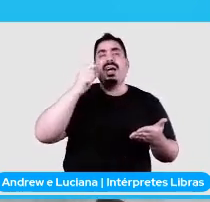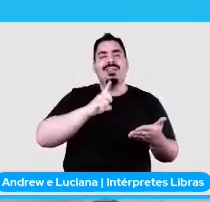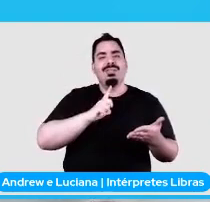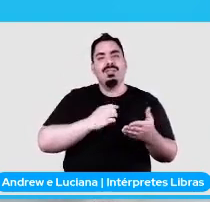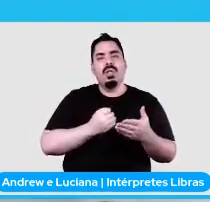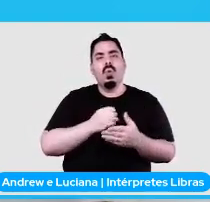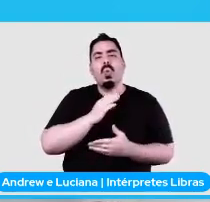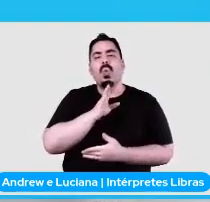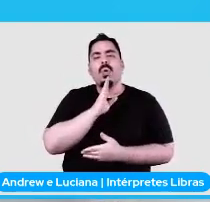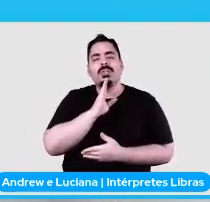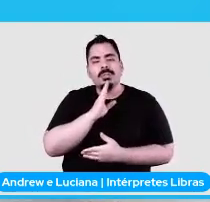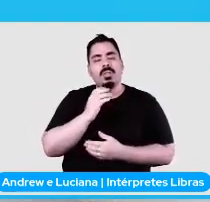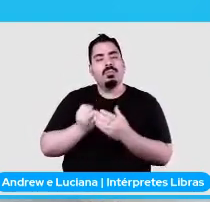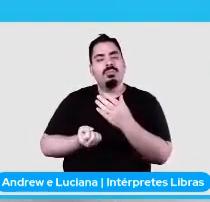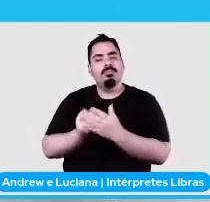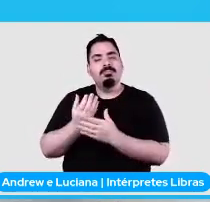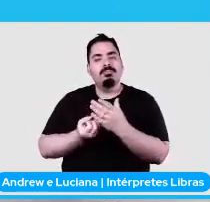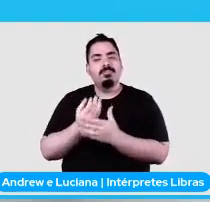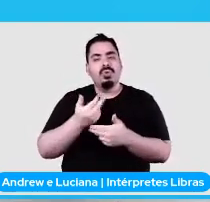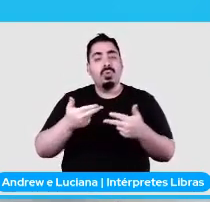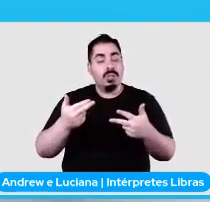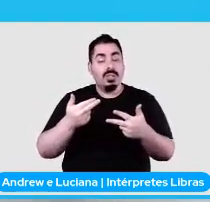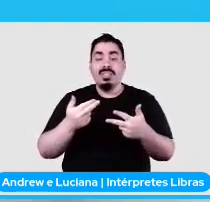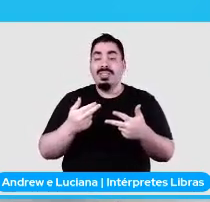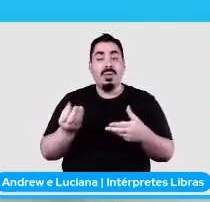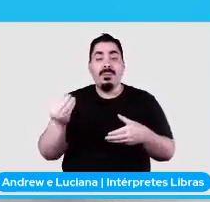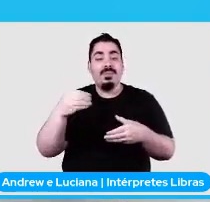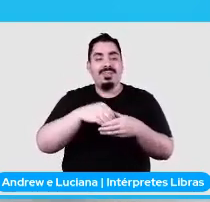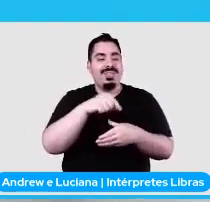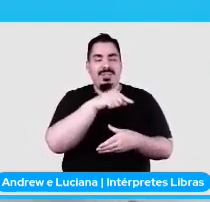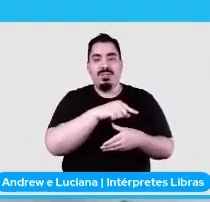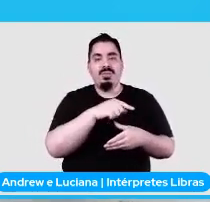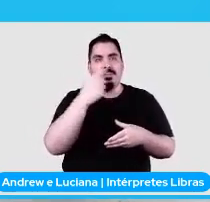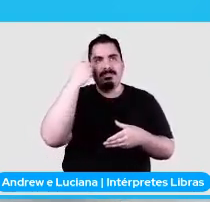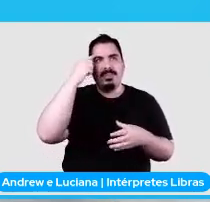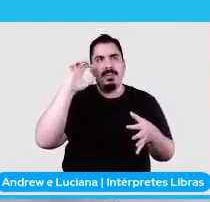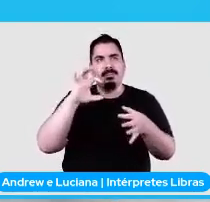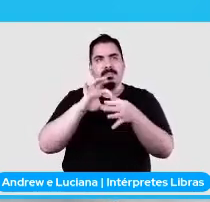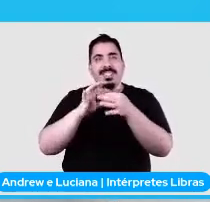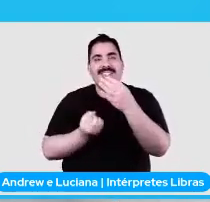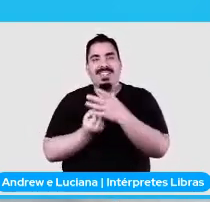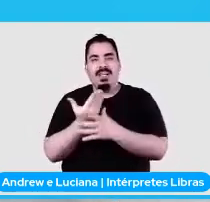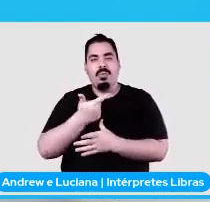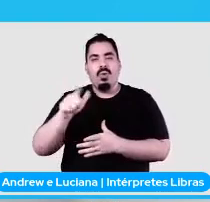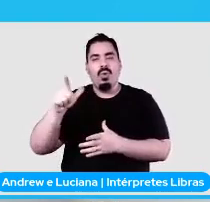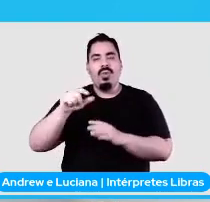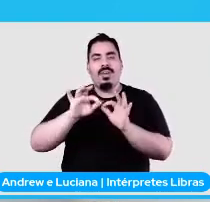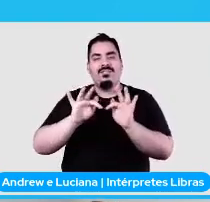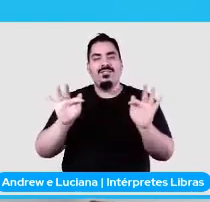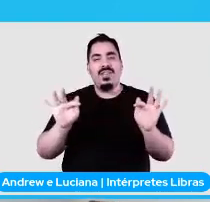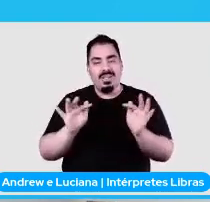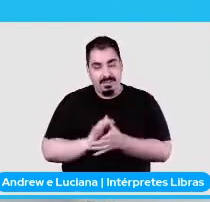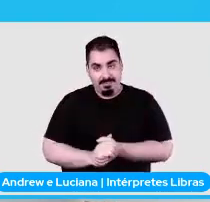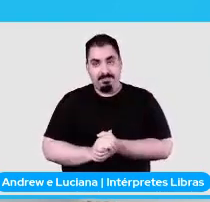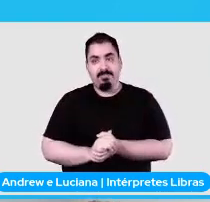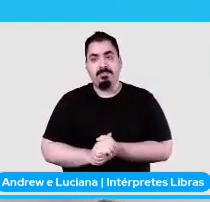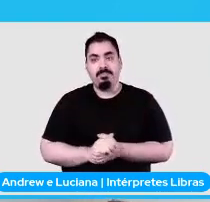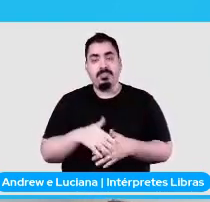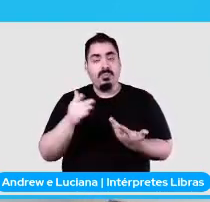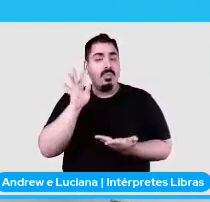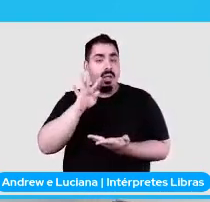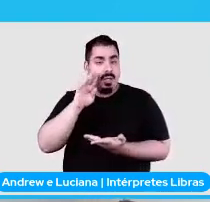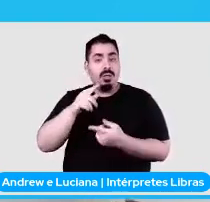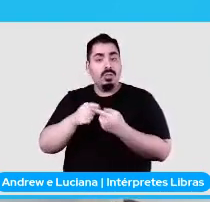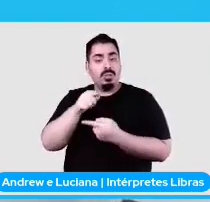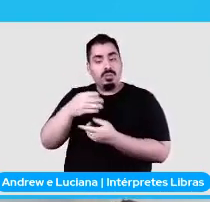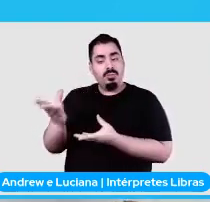documento, que não necessariamente estão naquele texto, né? E é muito legal porque quando a gente abstrai isso para a parte de processamento de linguagem natural, a